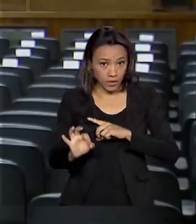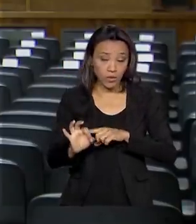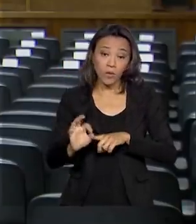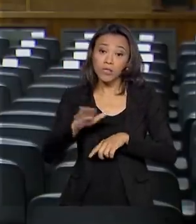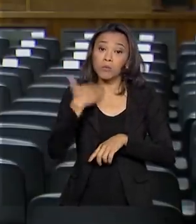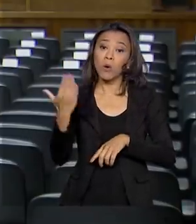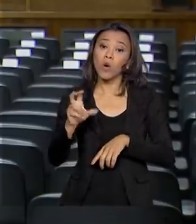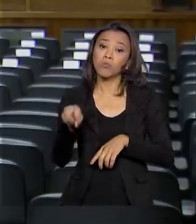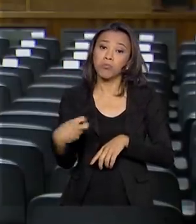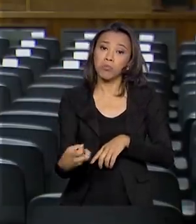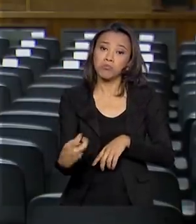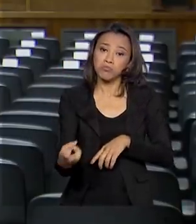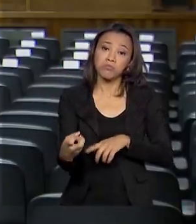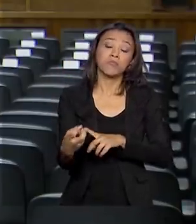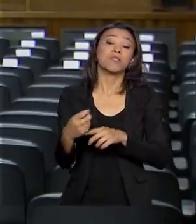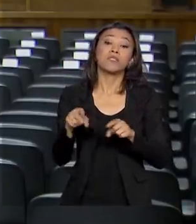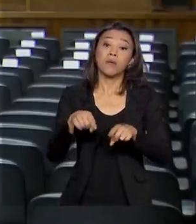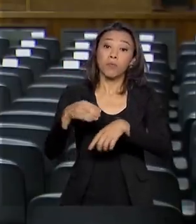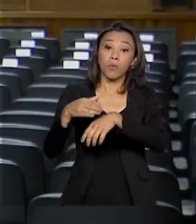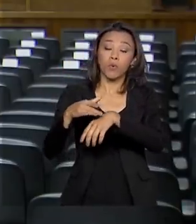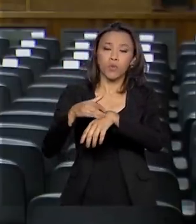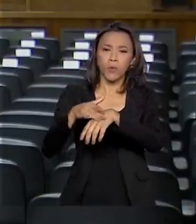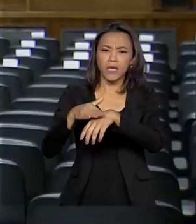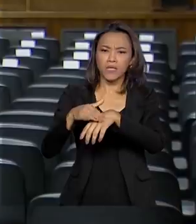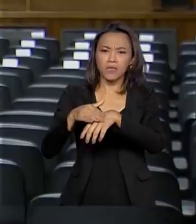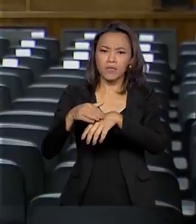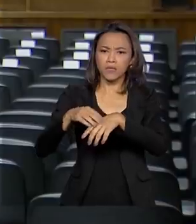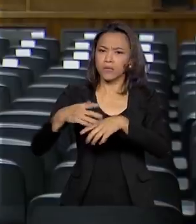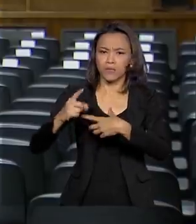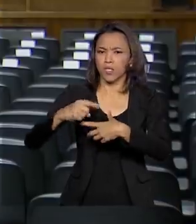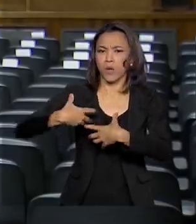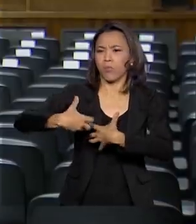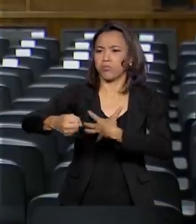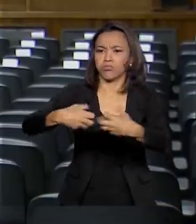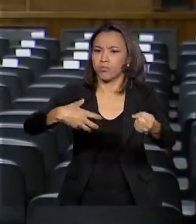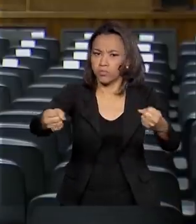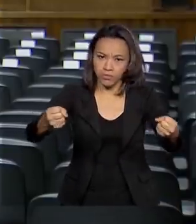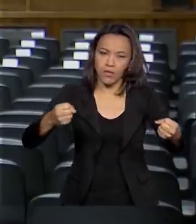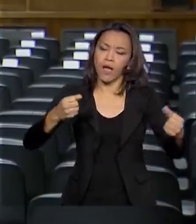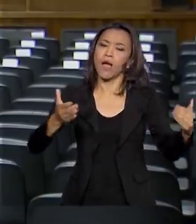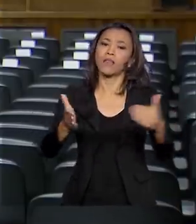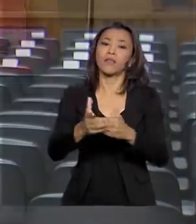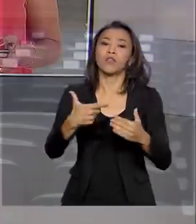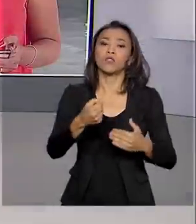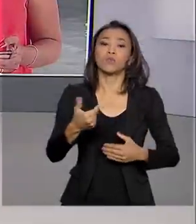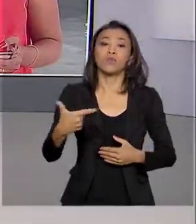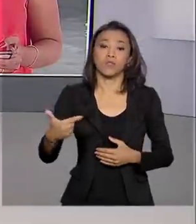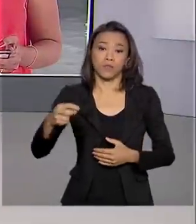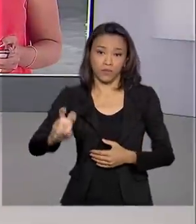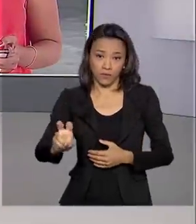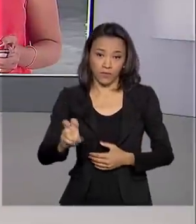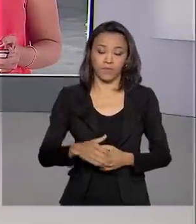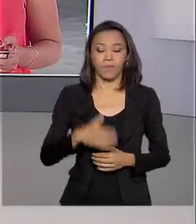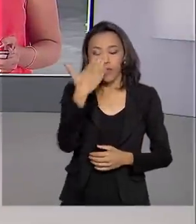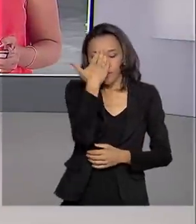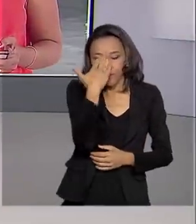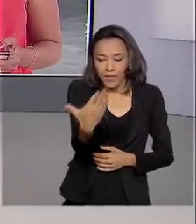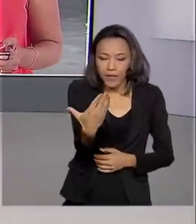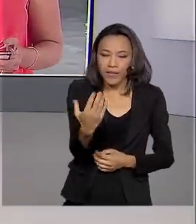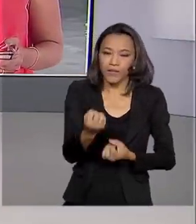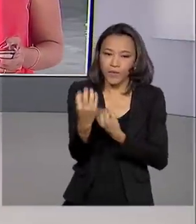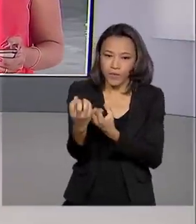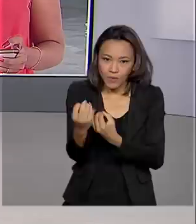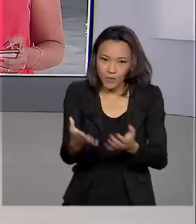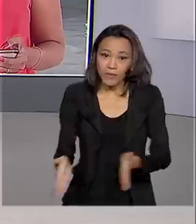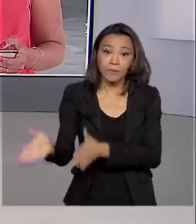óbitos por doenças não transmissíveis até 2025. Voltamos contigo, Renata. Obrigada, Alessandra, pelas suas informações.